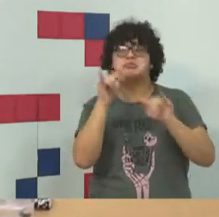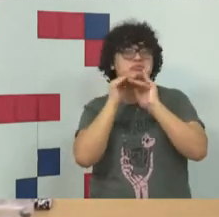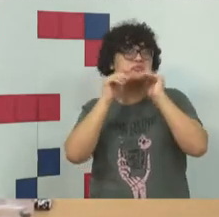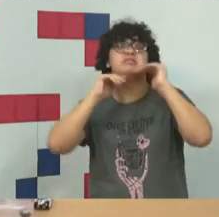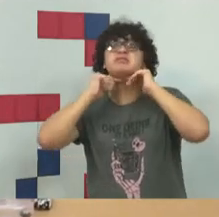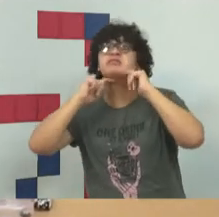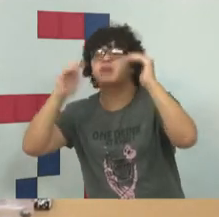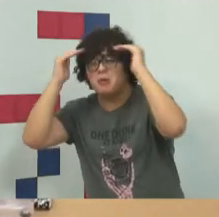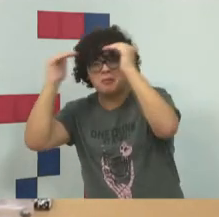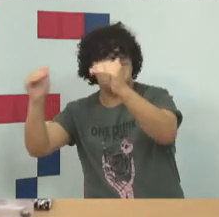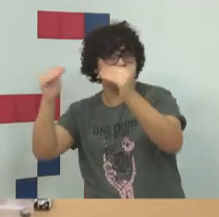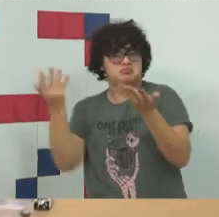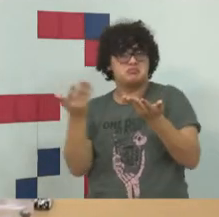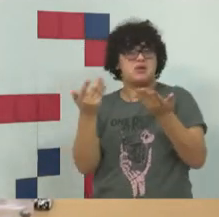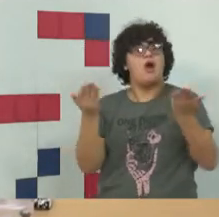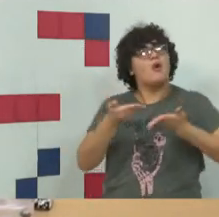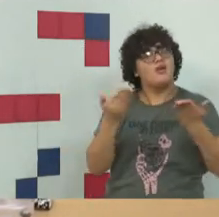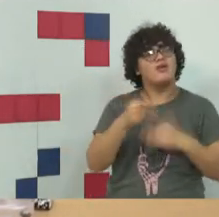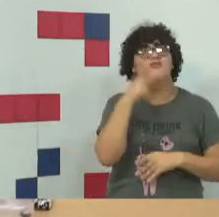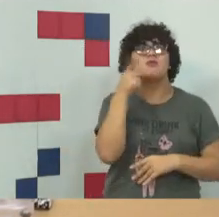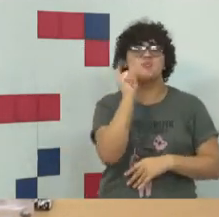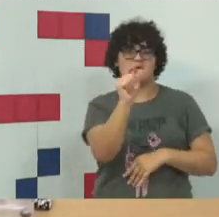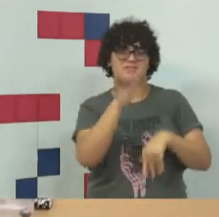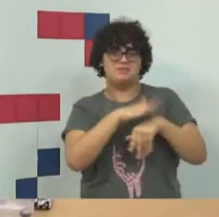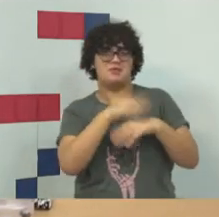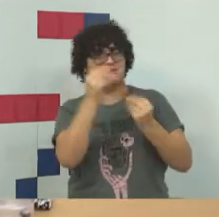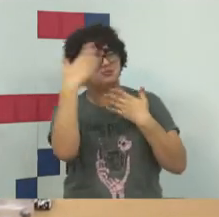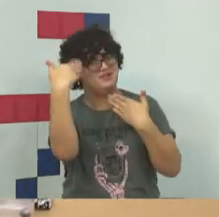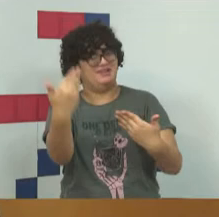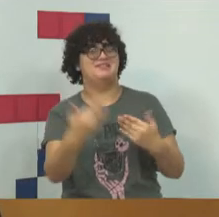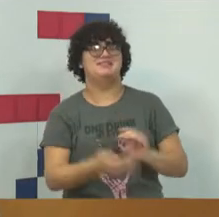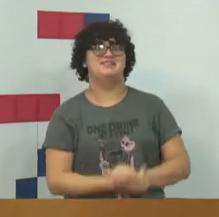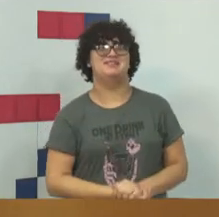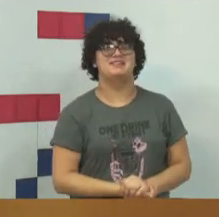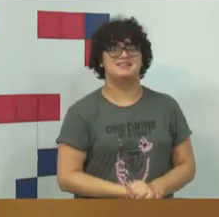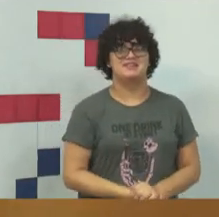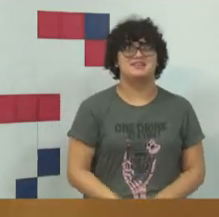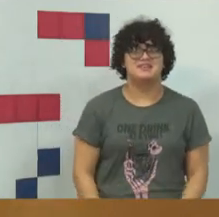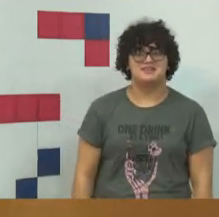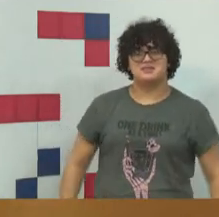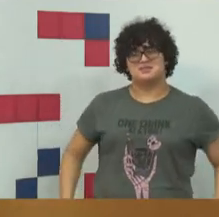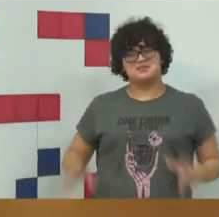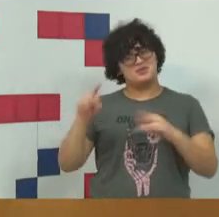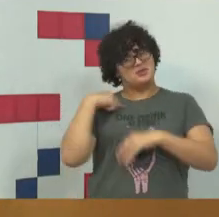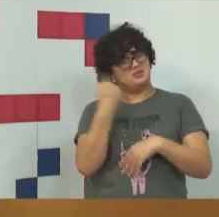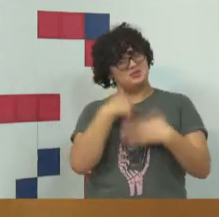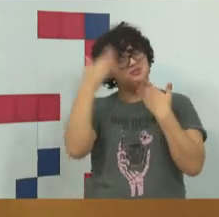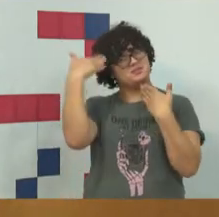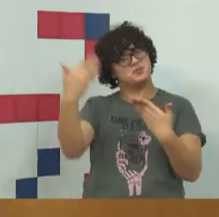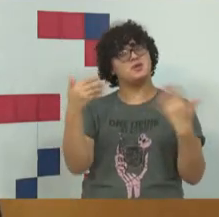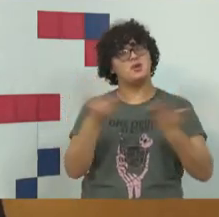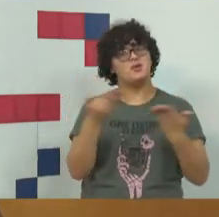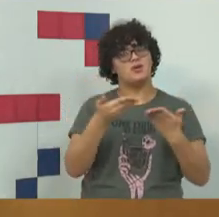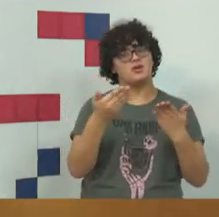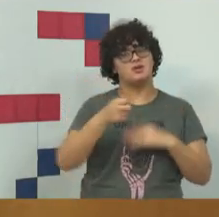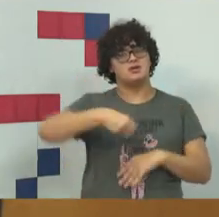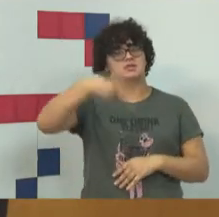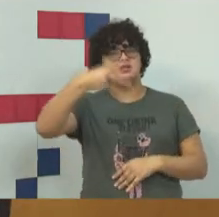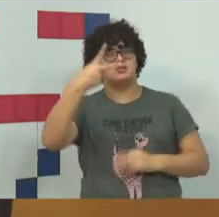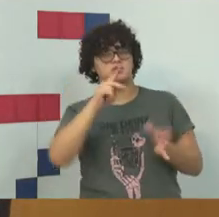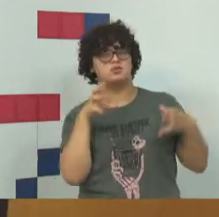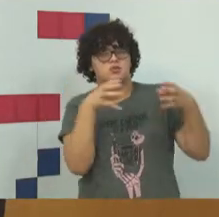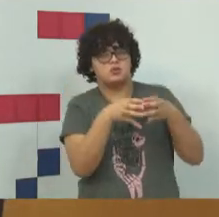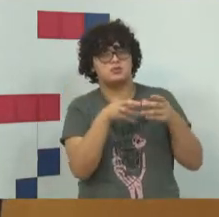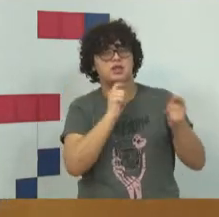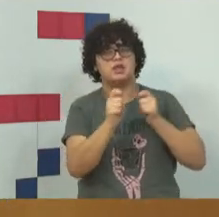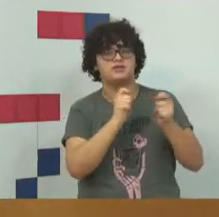não se aplica hoje, mas a gente fala um pouco mais daqui a pouquinho. Obrigado. Nós que agradecemos, agora a gente vai passar para uma segunda parte